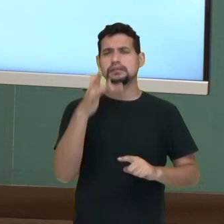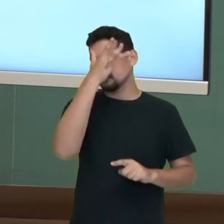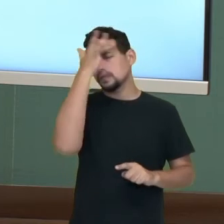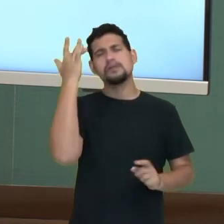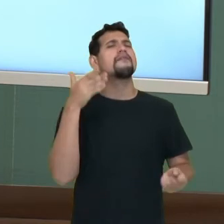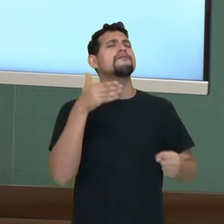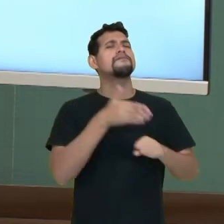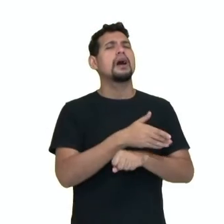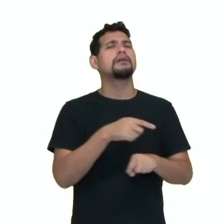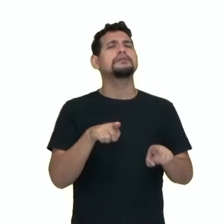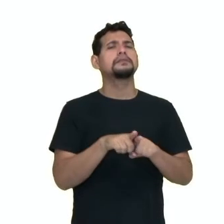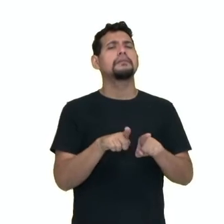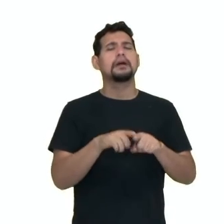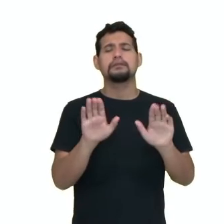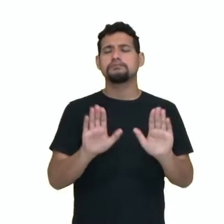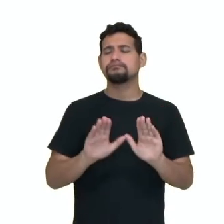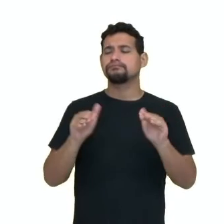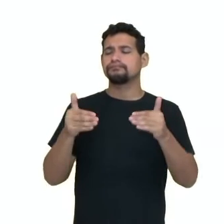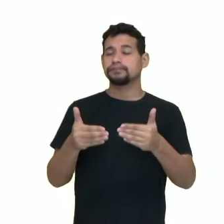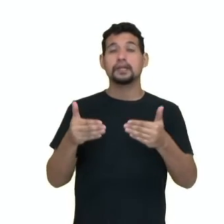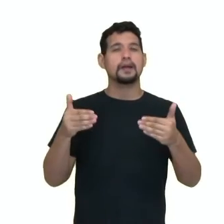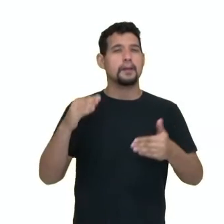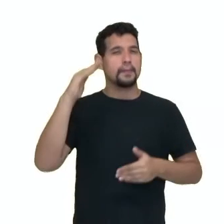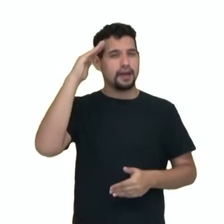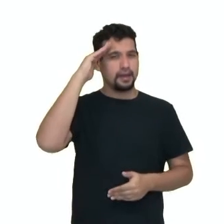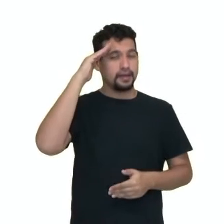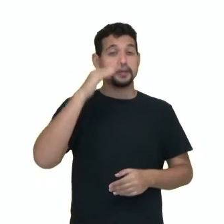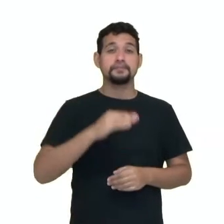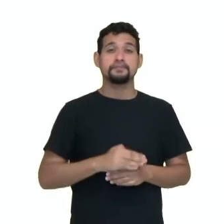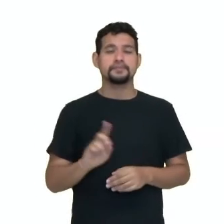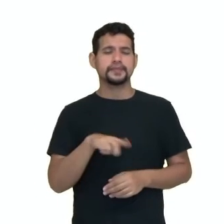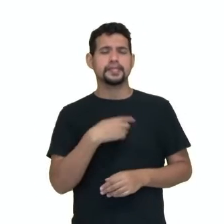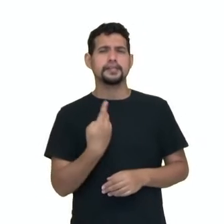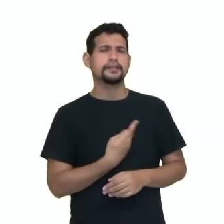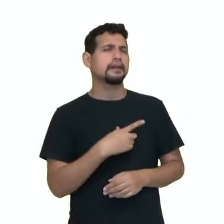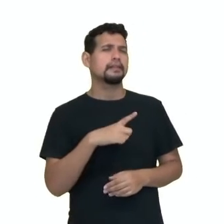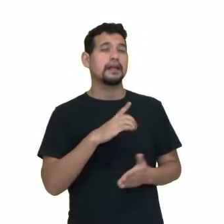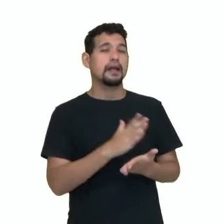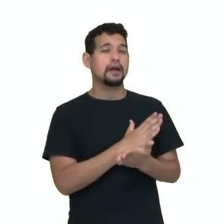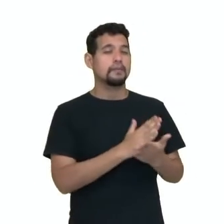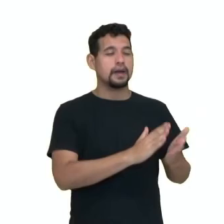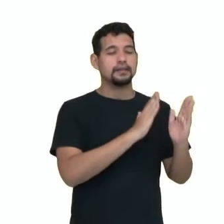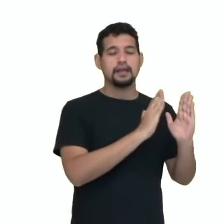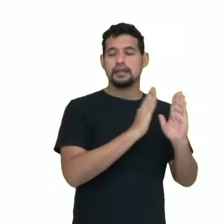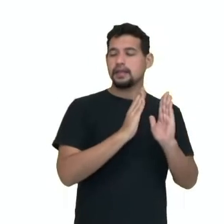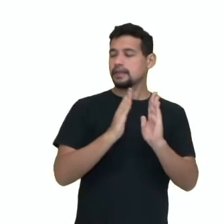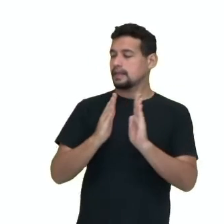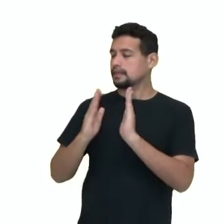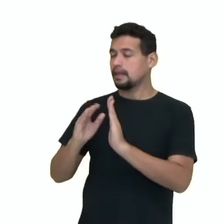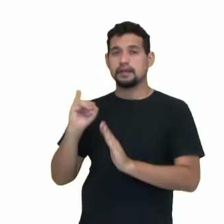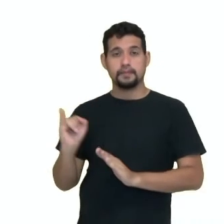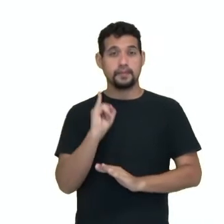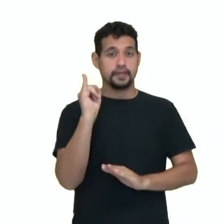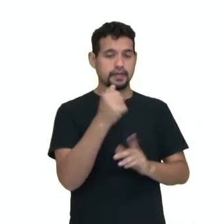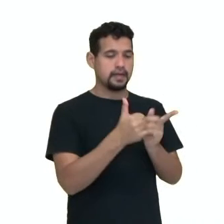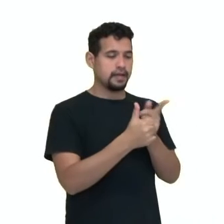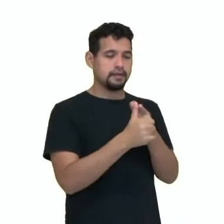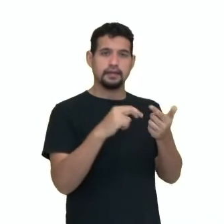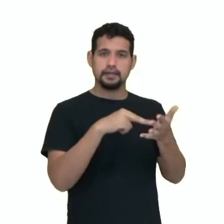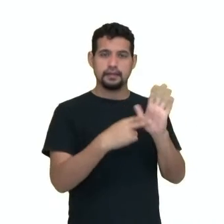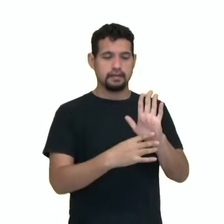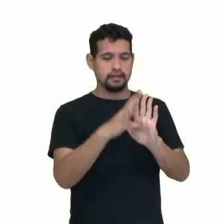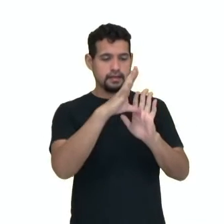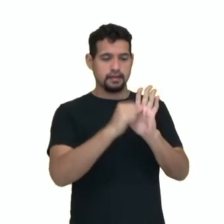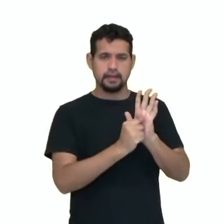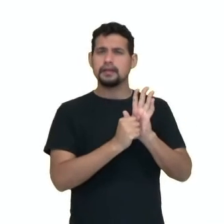possa ingressar nas Forças Armadas, na Marinha, a gente tem algumas etapas importantes. Então, a primeira delas é o alistamento